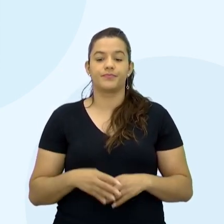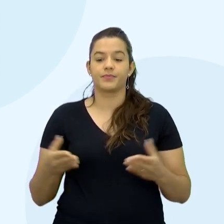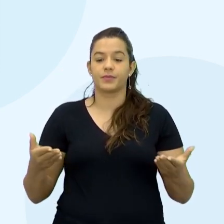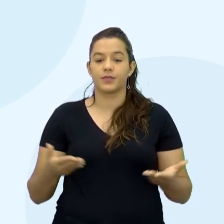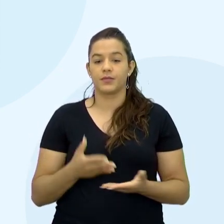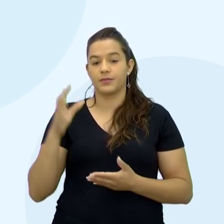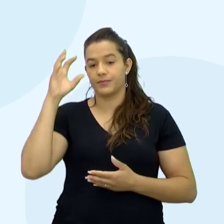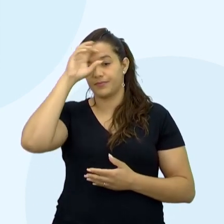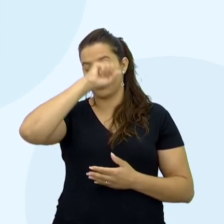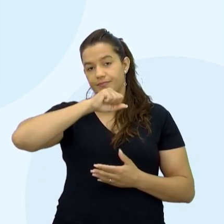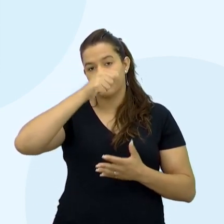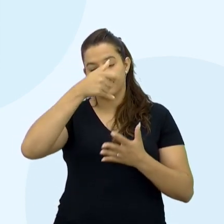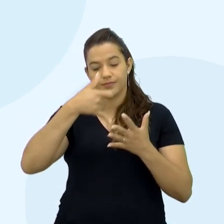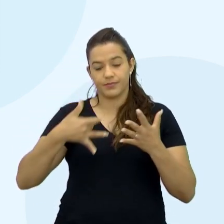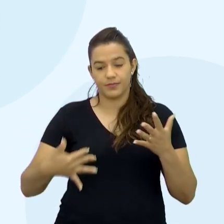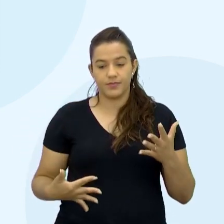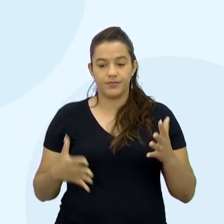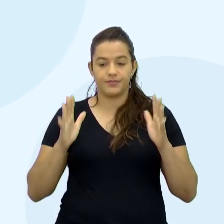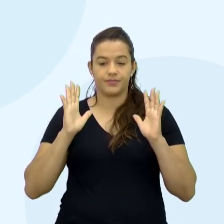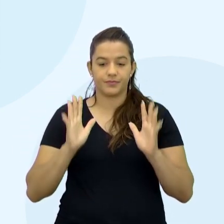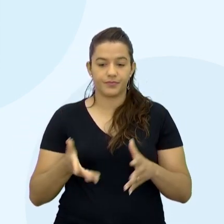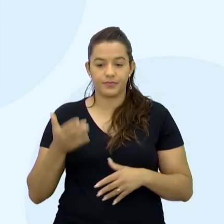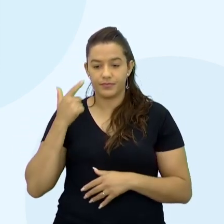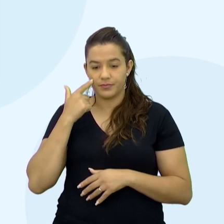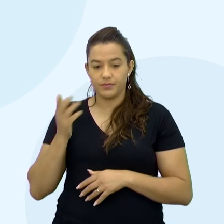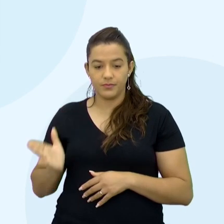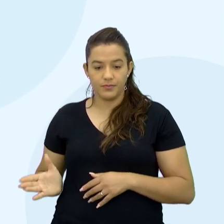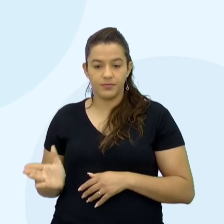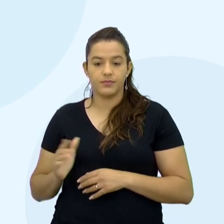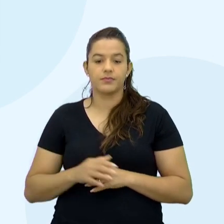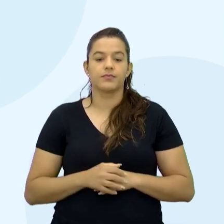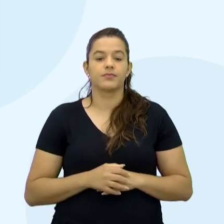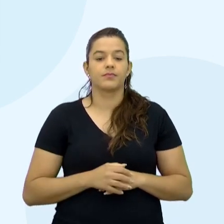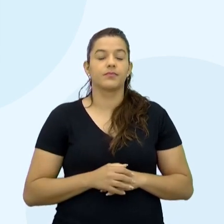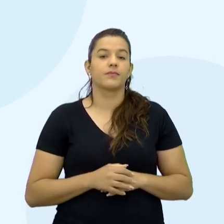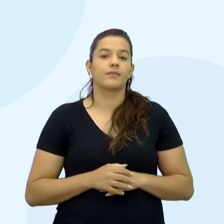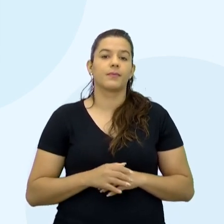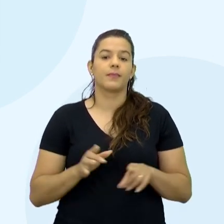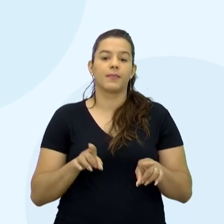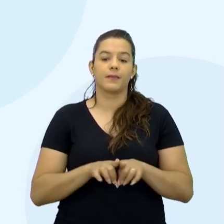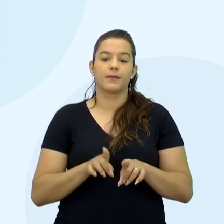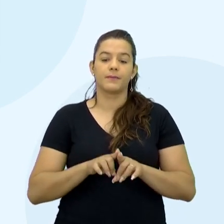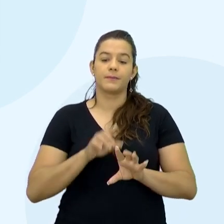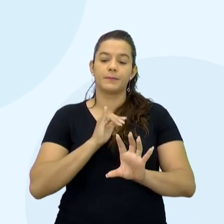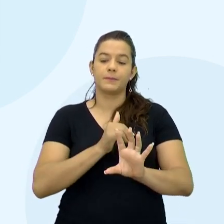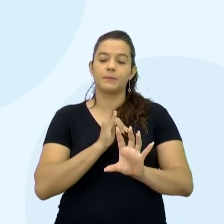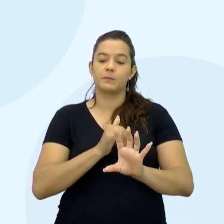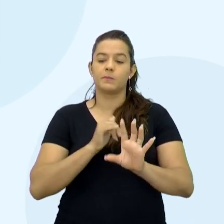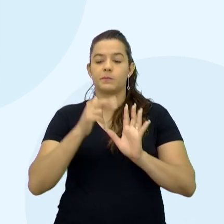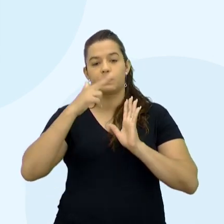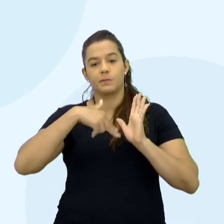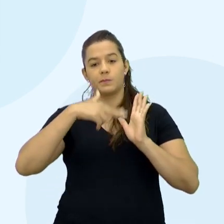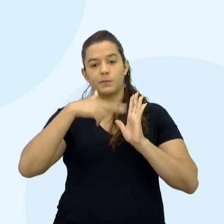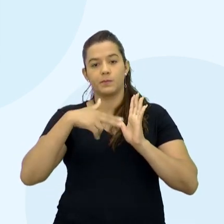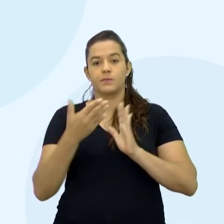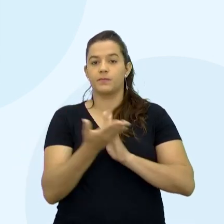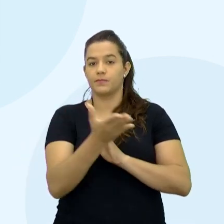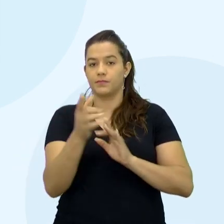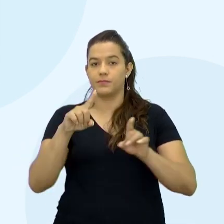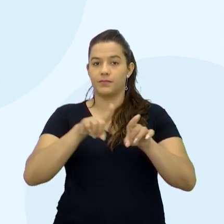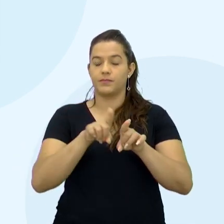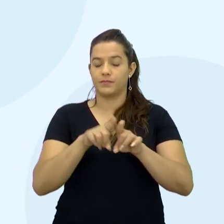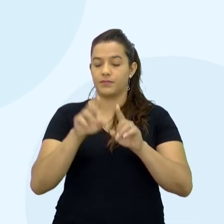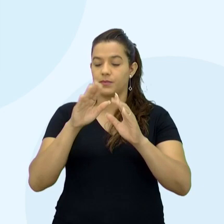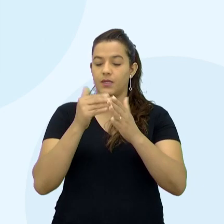fizemos Foi isso que eu acabei de falar né Professor fizemos a leitura Da sua crônica aqui Porque na escola Eles farão a leitura Da